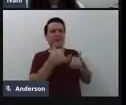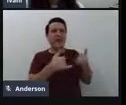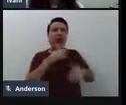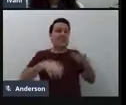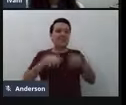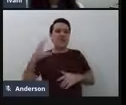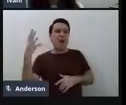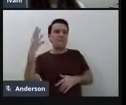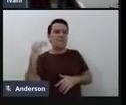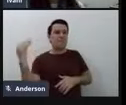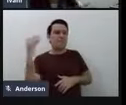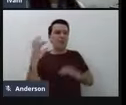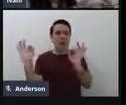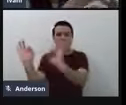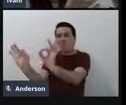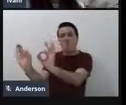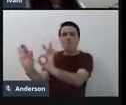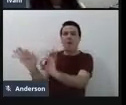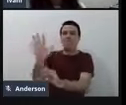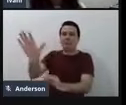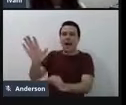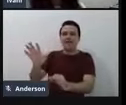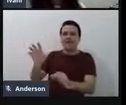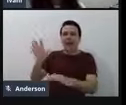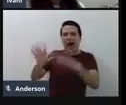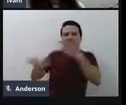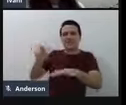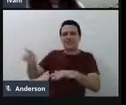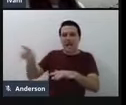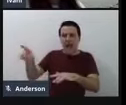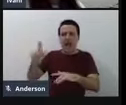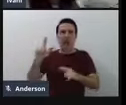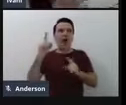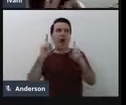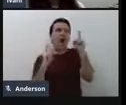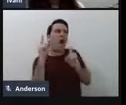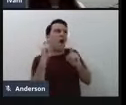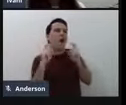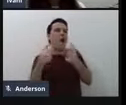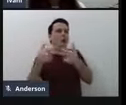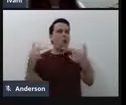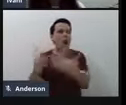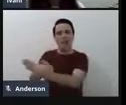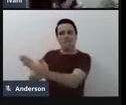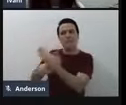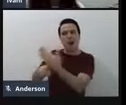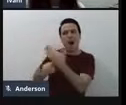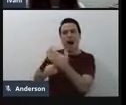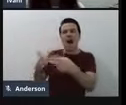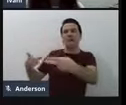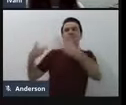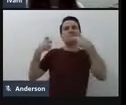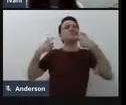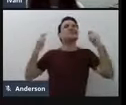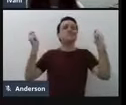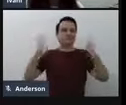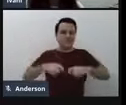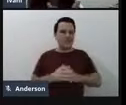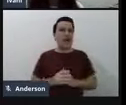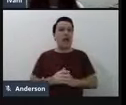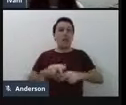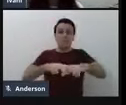muitos indicativos, né, então, desde sempre, o usuário é o protagonista, ele tem que ser o